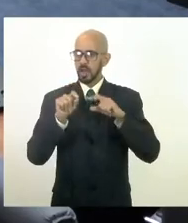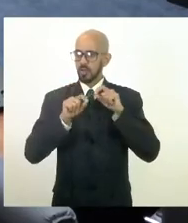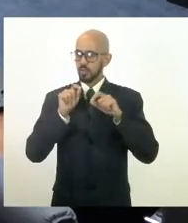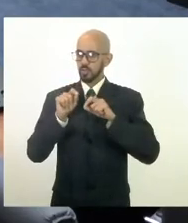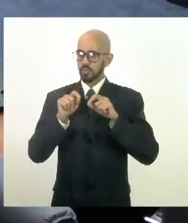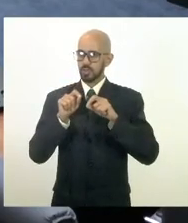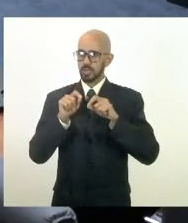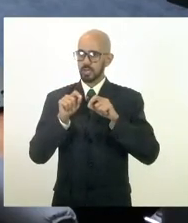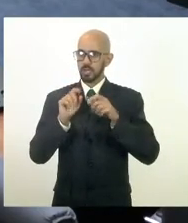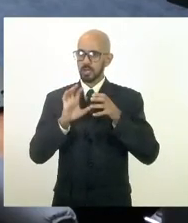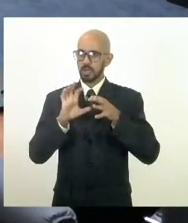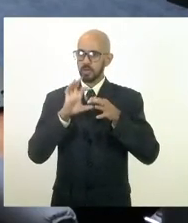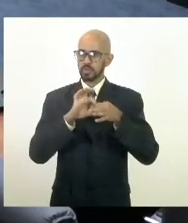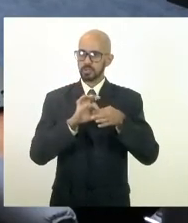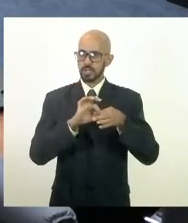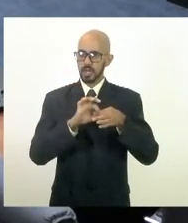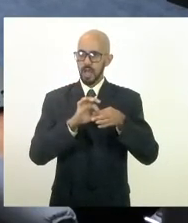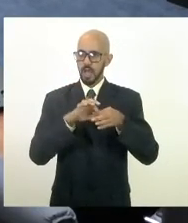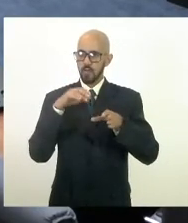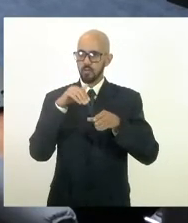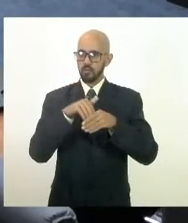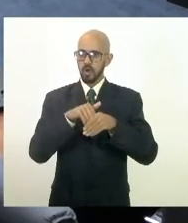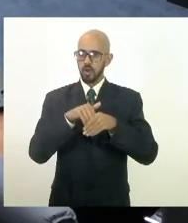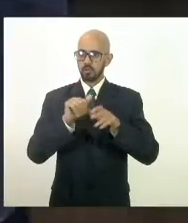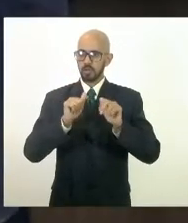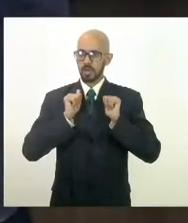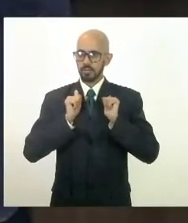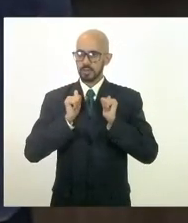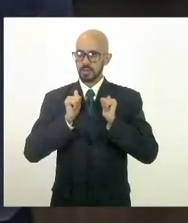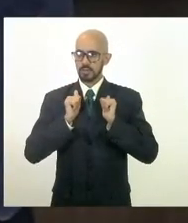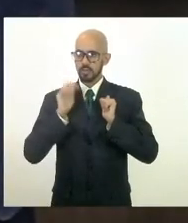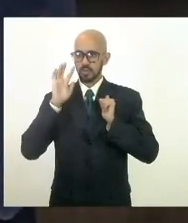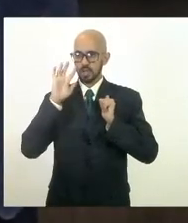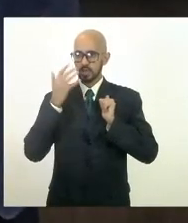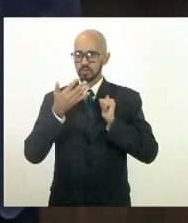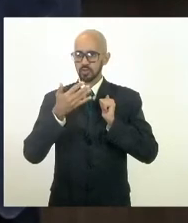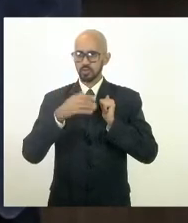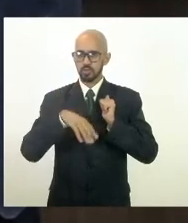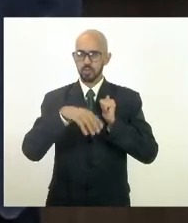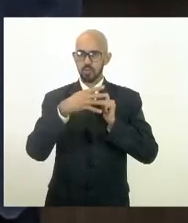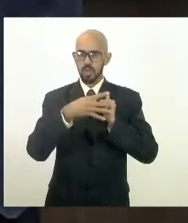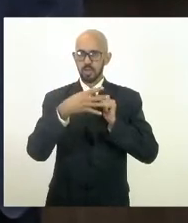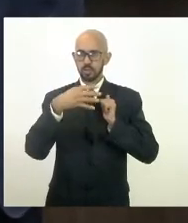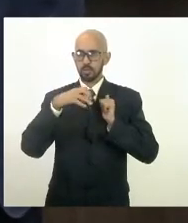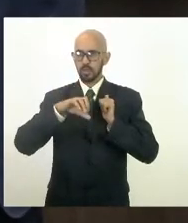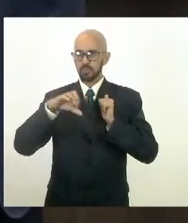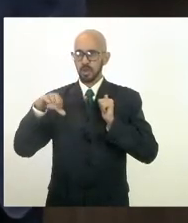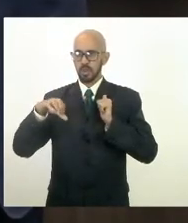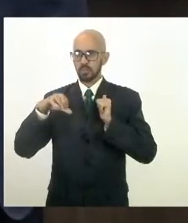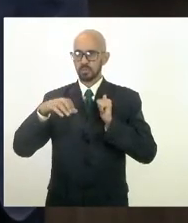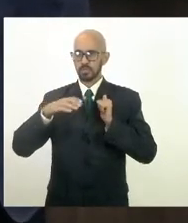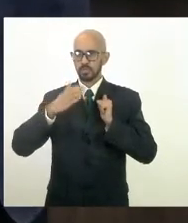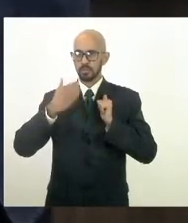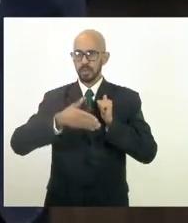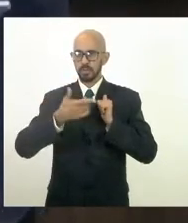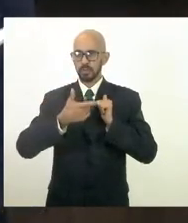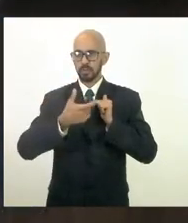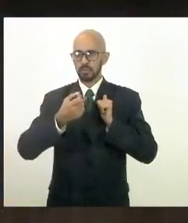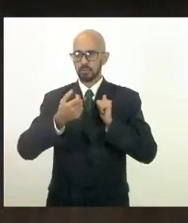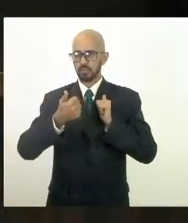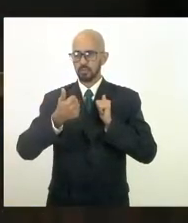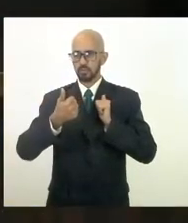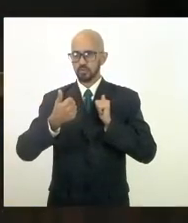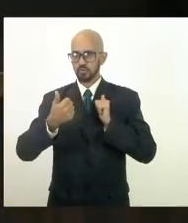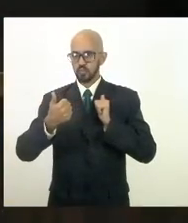consignar o voto pela abstenção no projeto de resolução 499 de 2021 da bancada do PSOL, por favor.